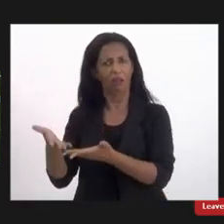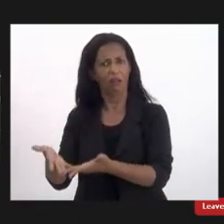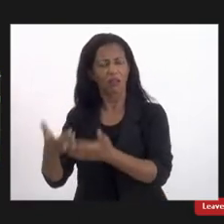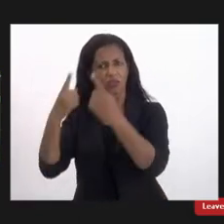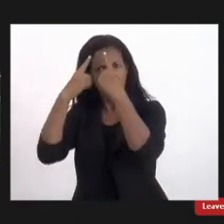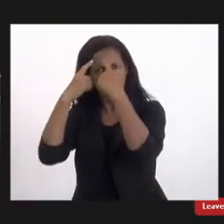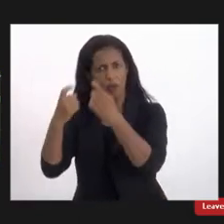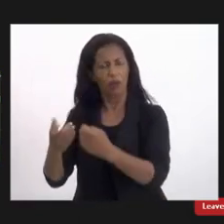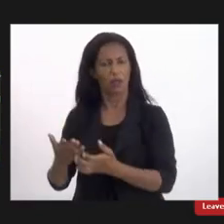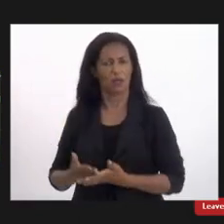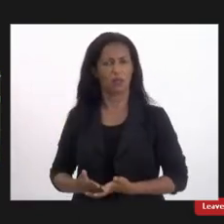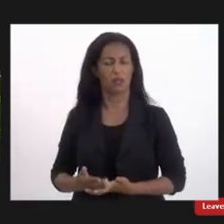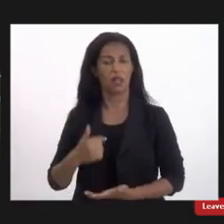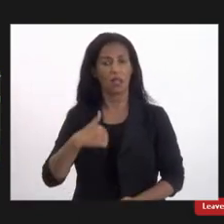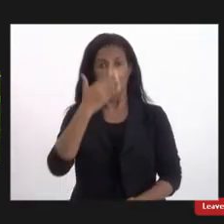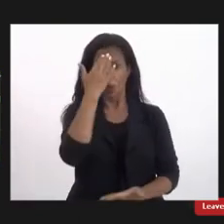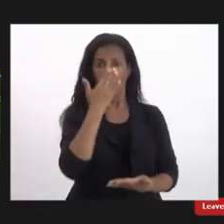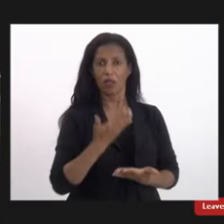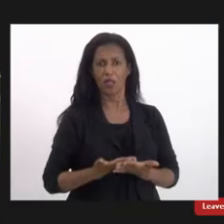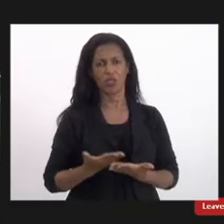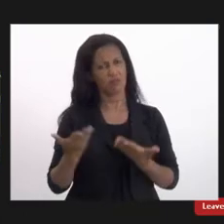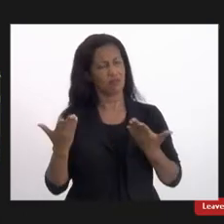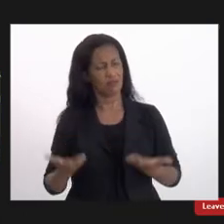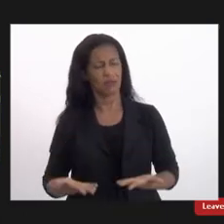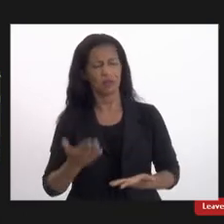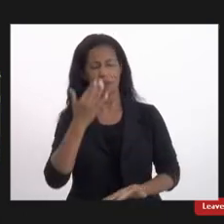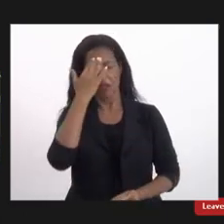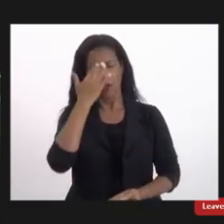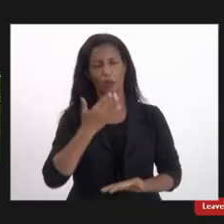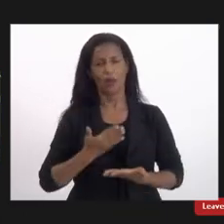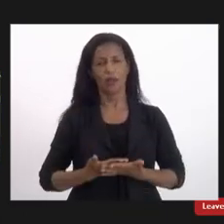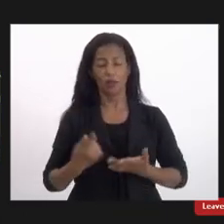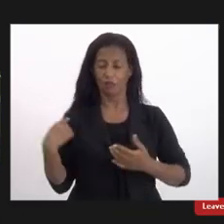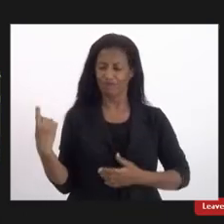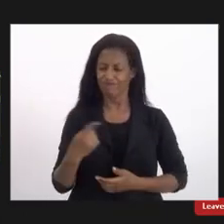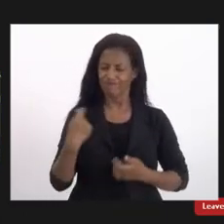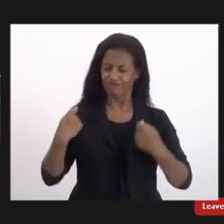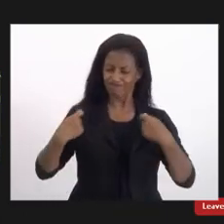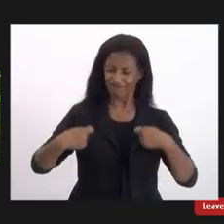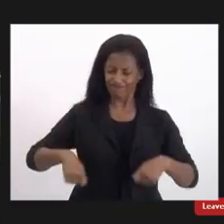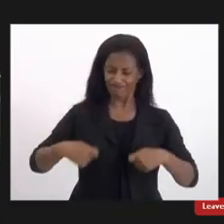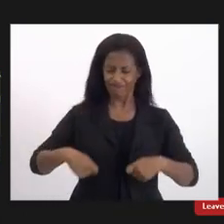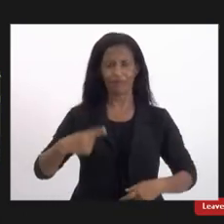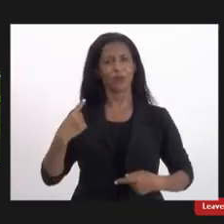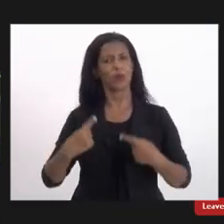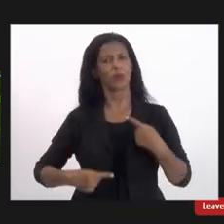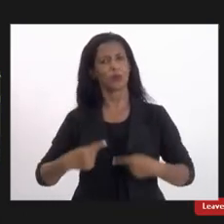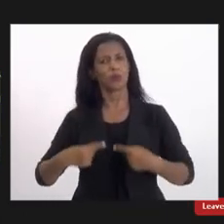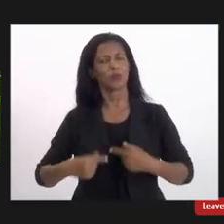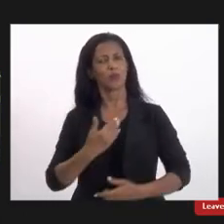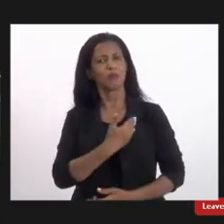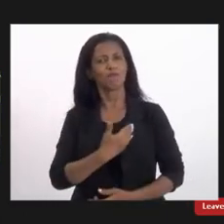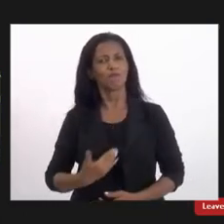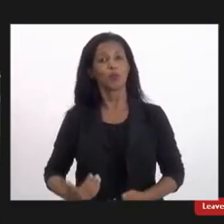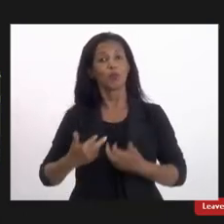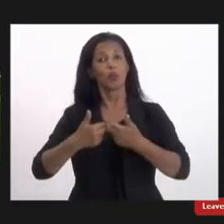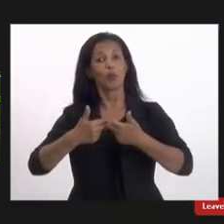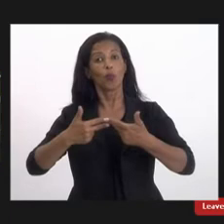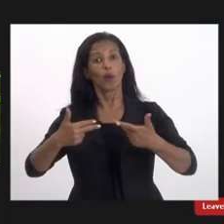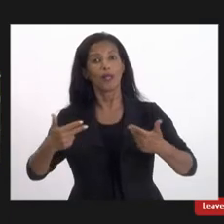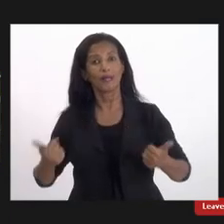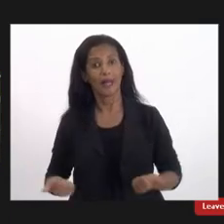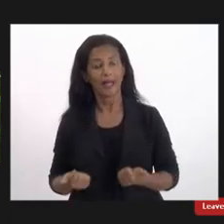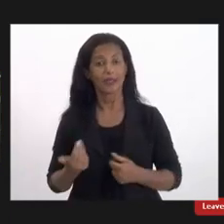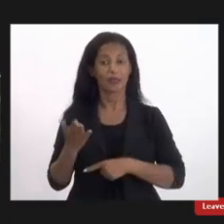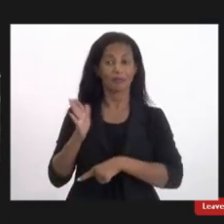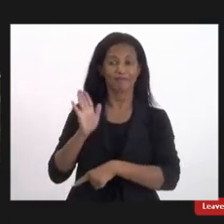violência eu acredito nisso eu acredito que nós precisamos ter uma política pública de qualidade para